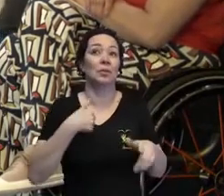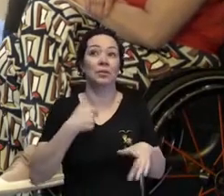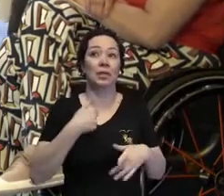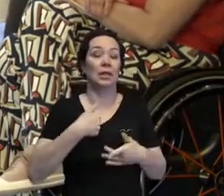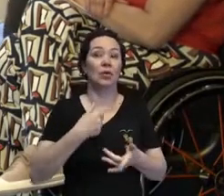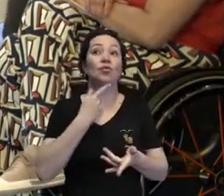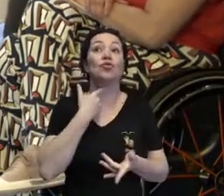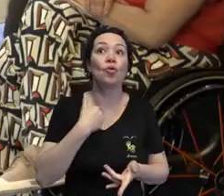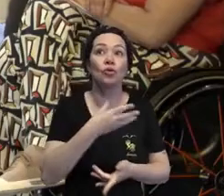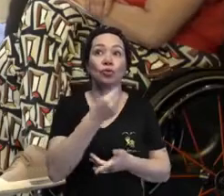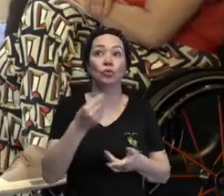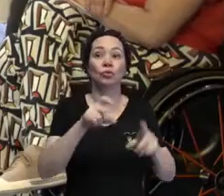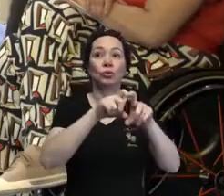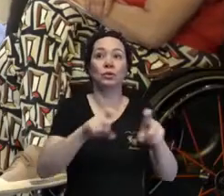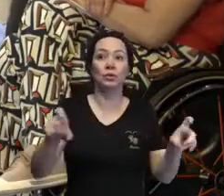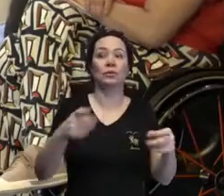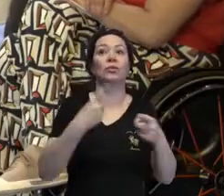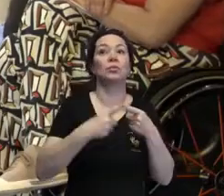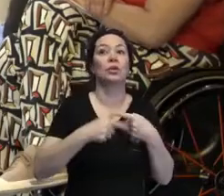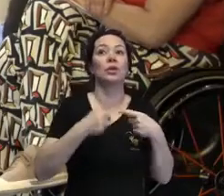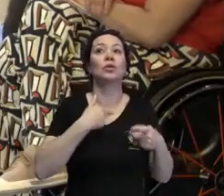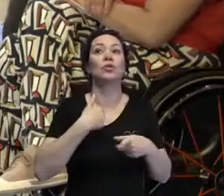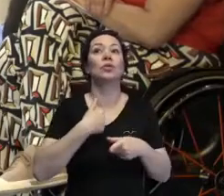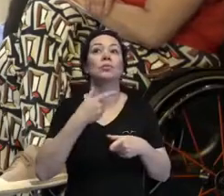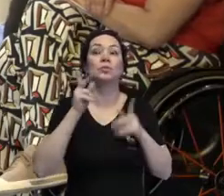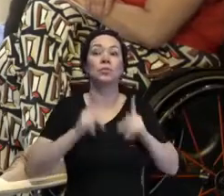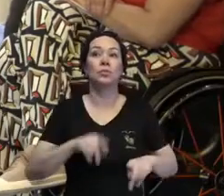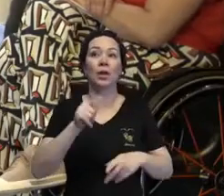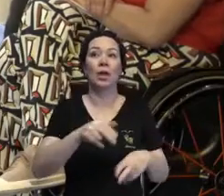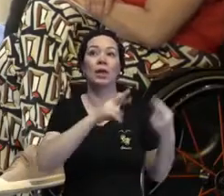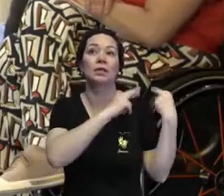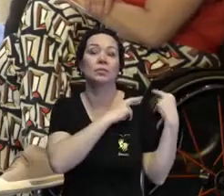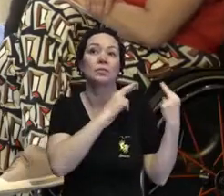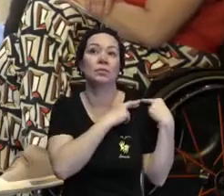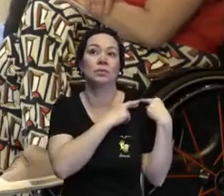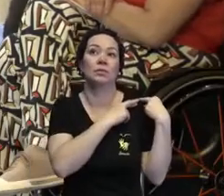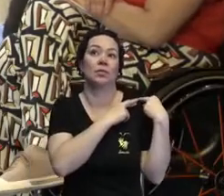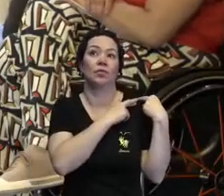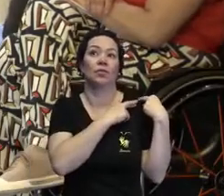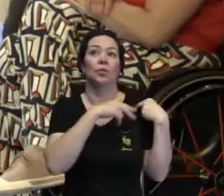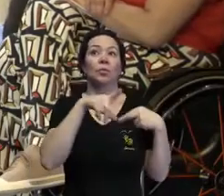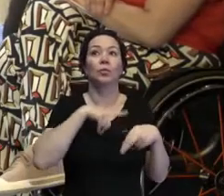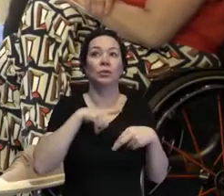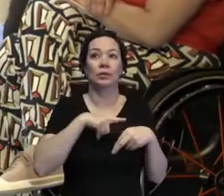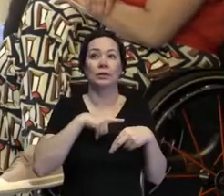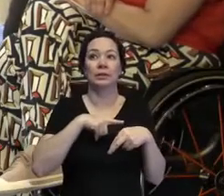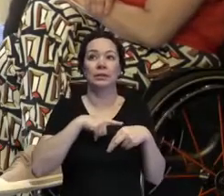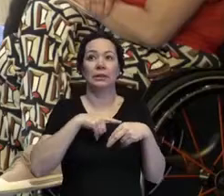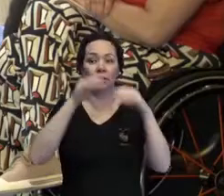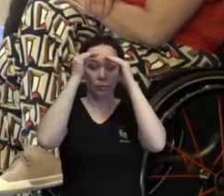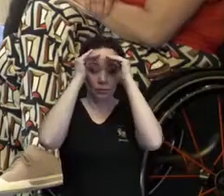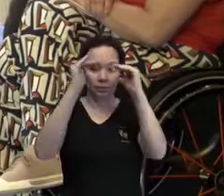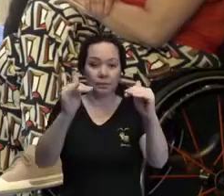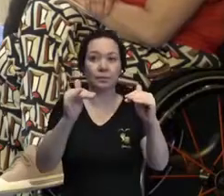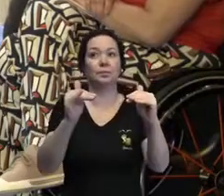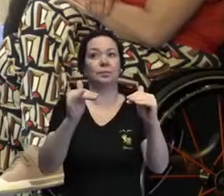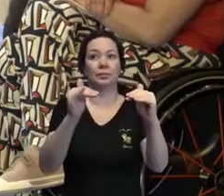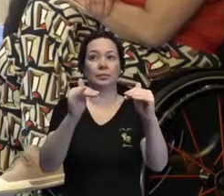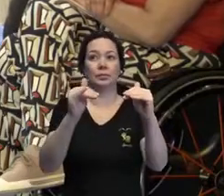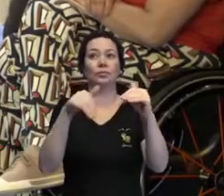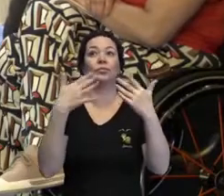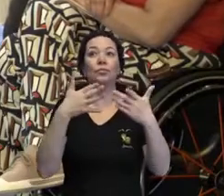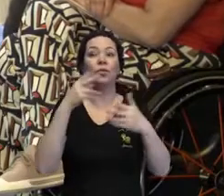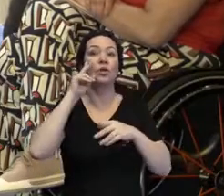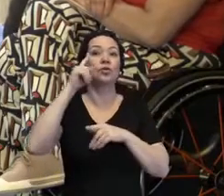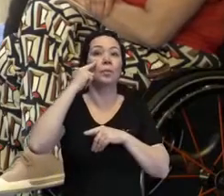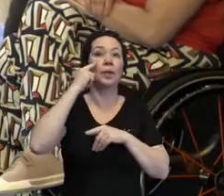fantástica, porque é isso. A gente é responsável por trazer esse ambiente de respeito. Quando a gente olha para